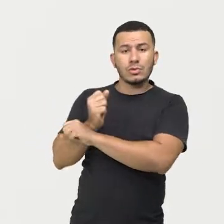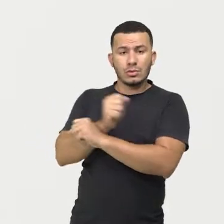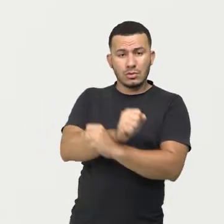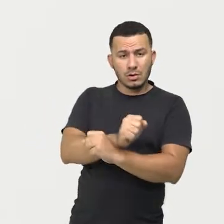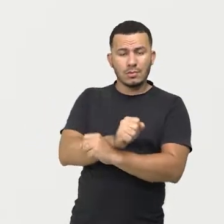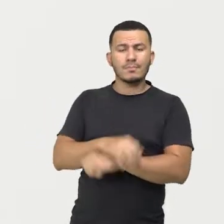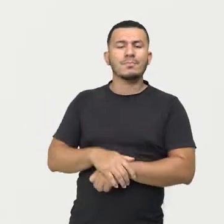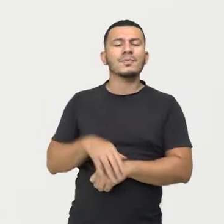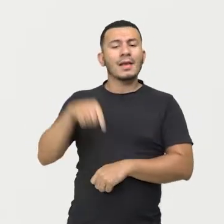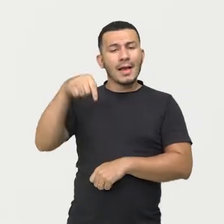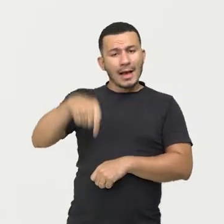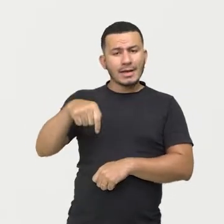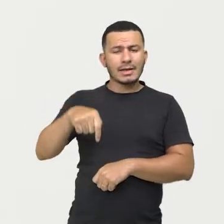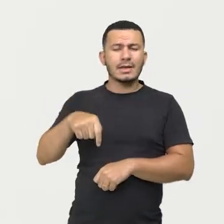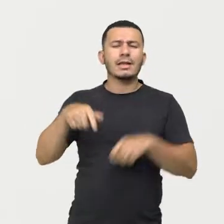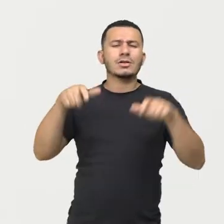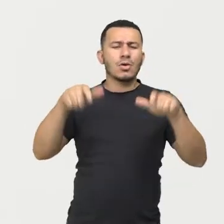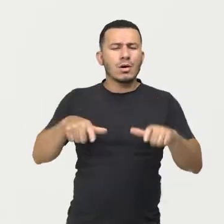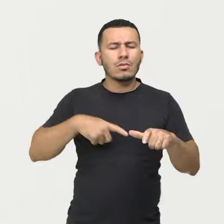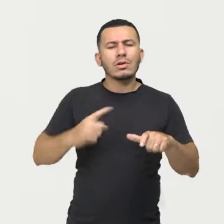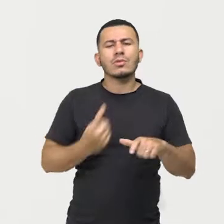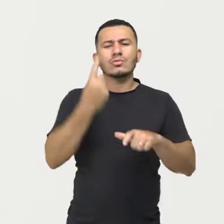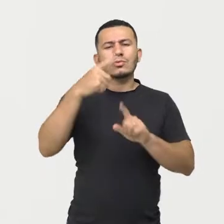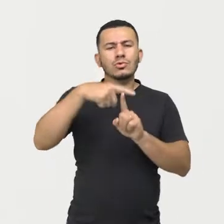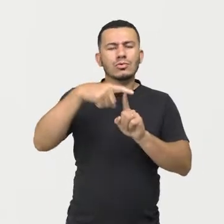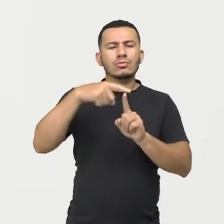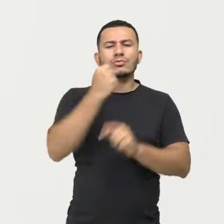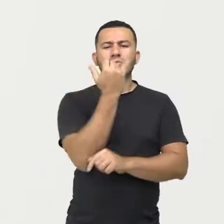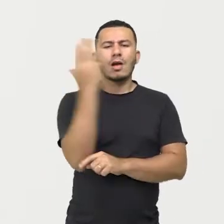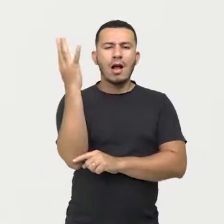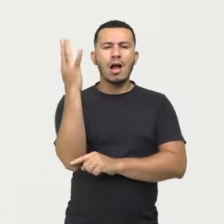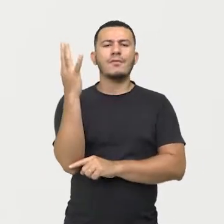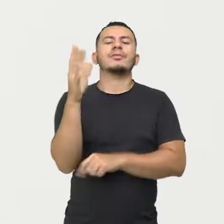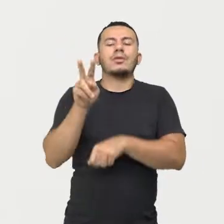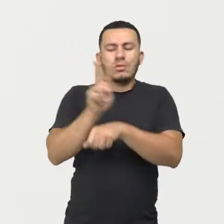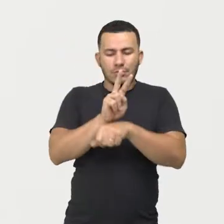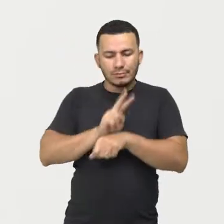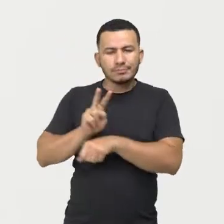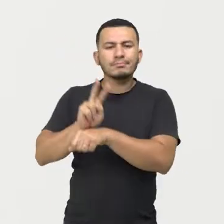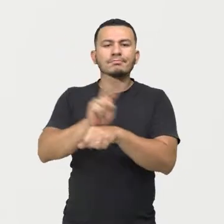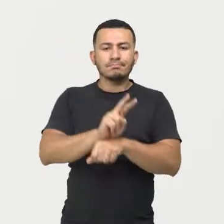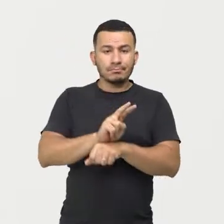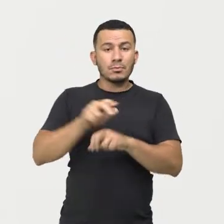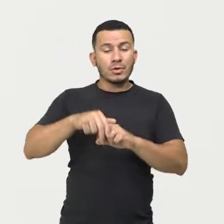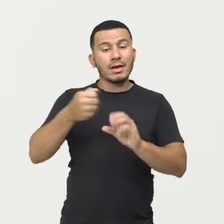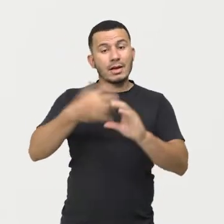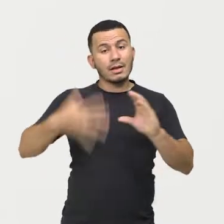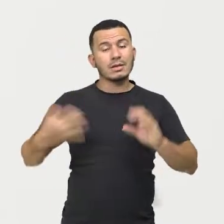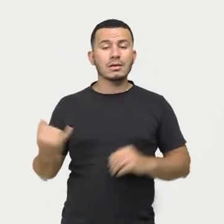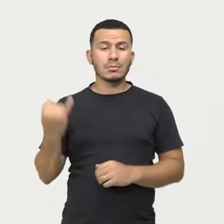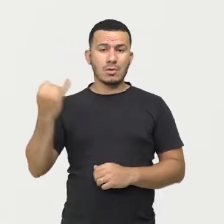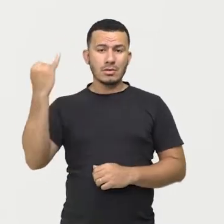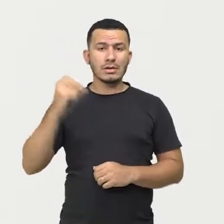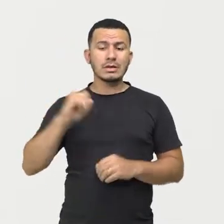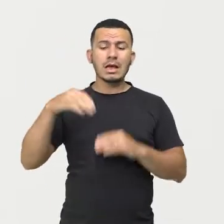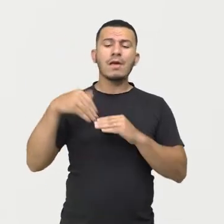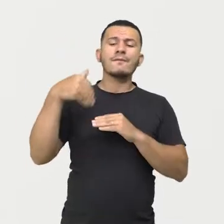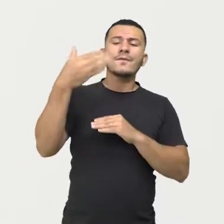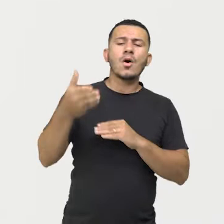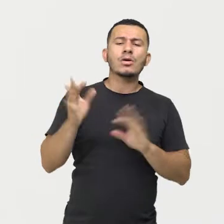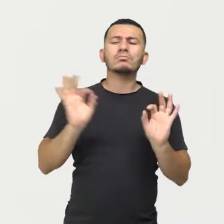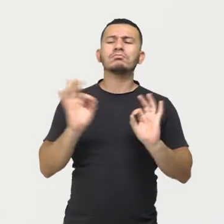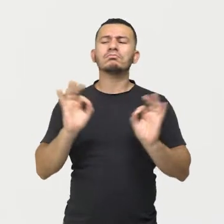determinada árvore. Então, aquele local, ele apresenta uma característica natural relevante. Porque fora daquele espaço, não